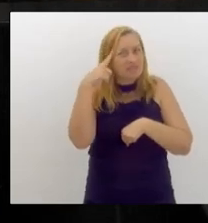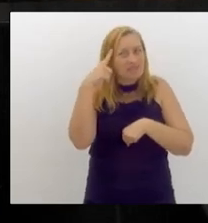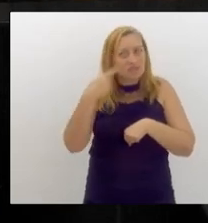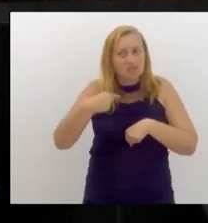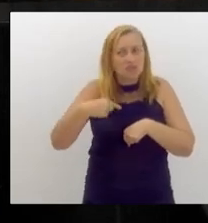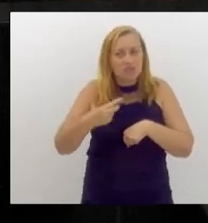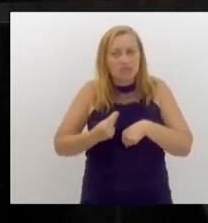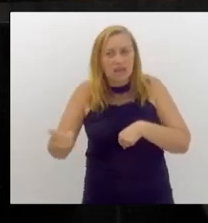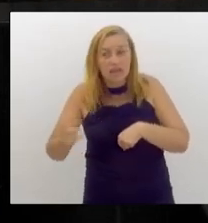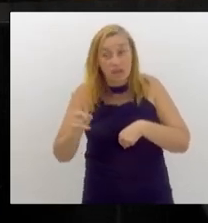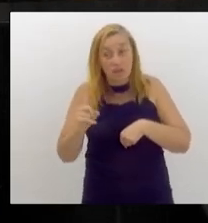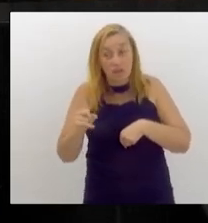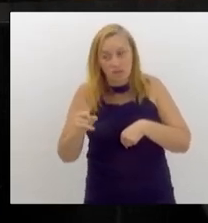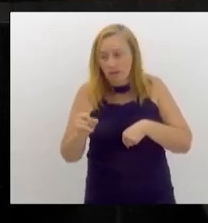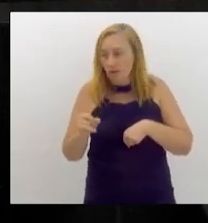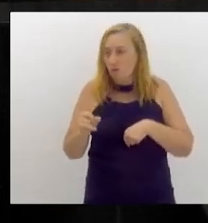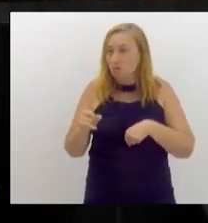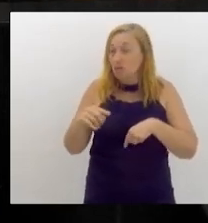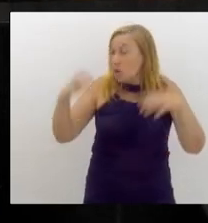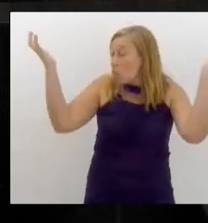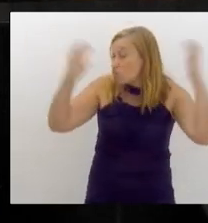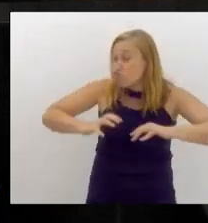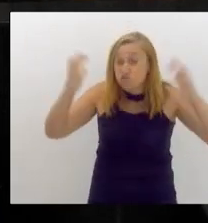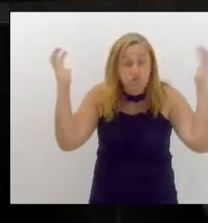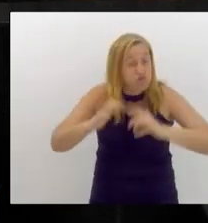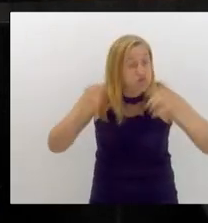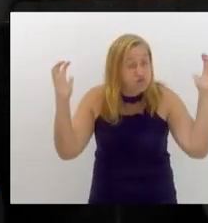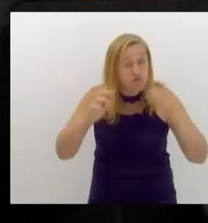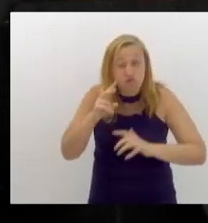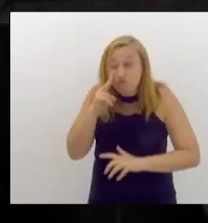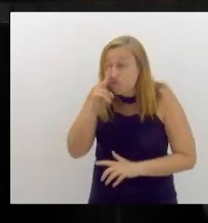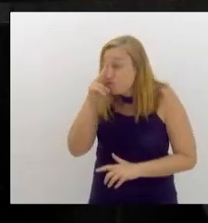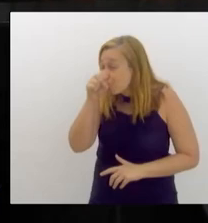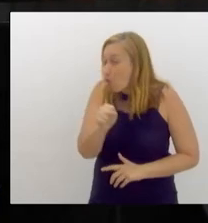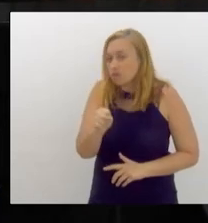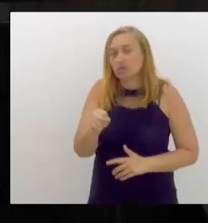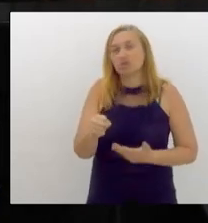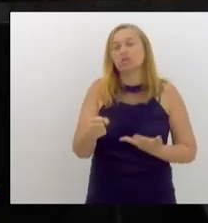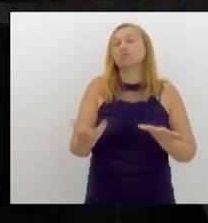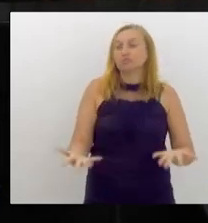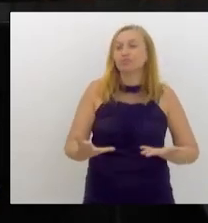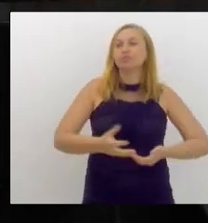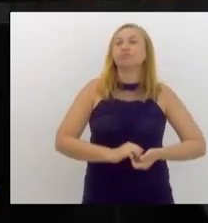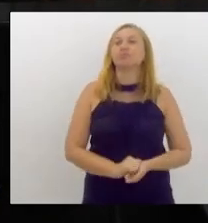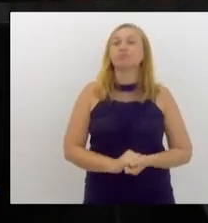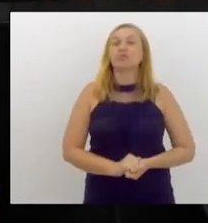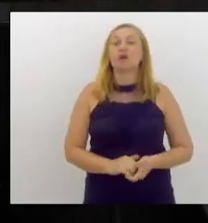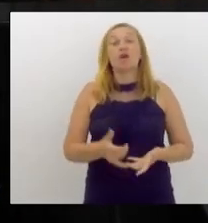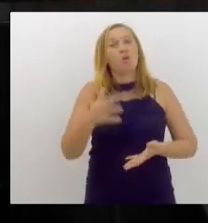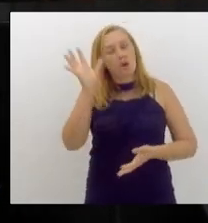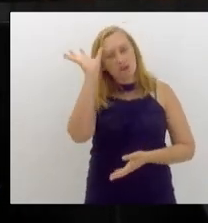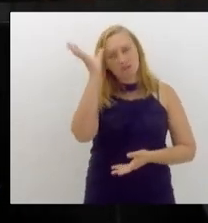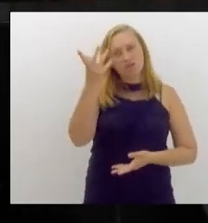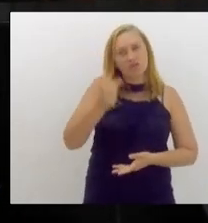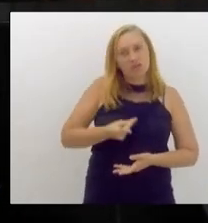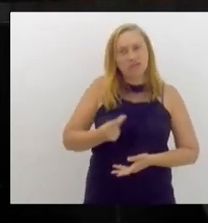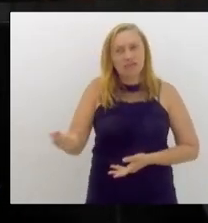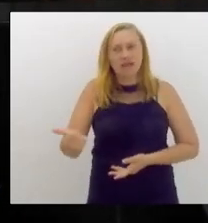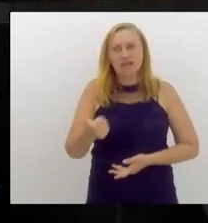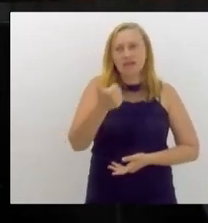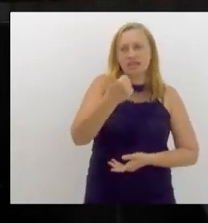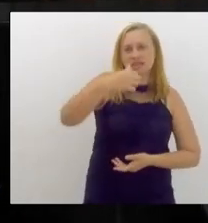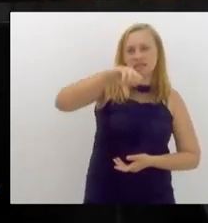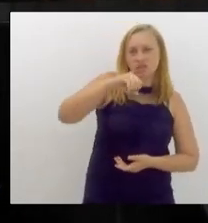não, porque está chovendo a cántaros, como não se diz. Resolvi sair às 19,